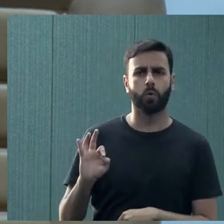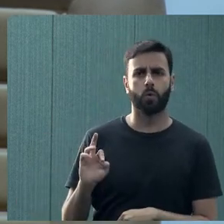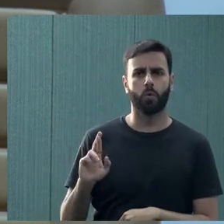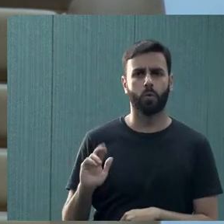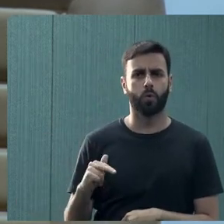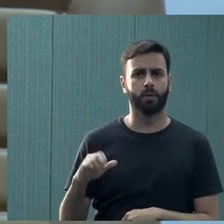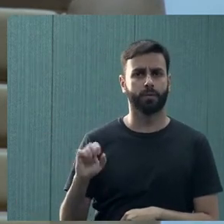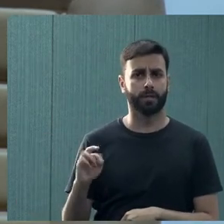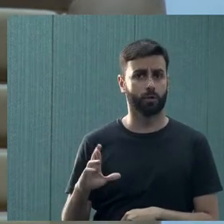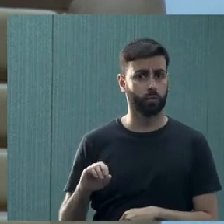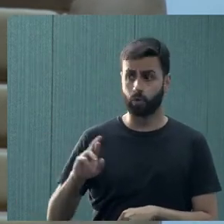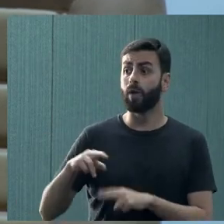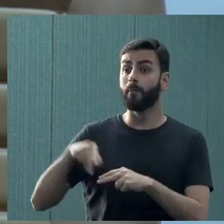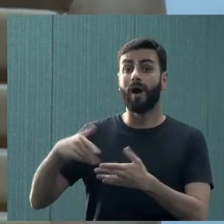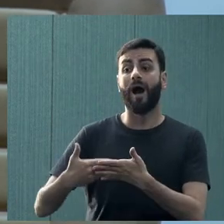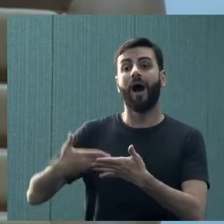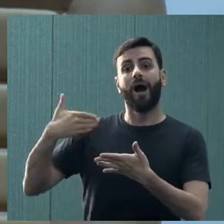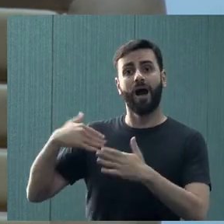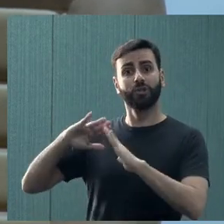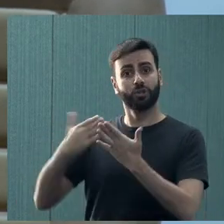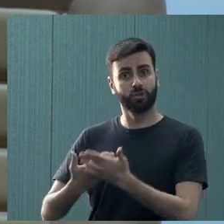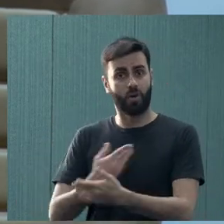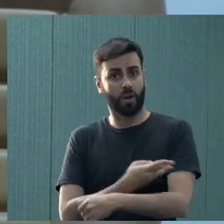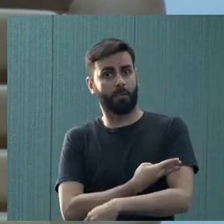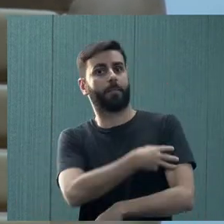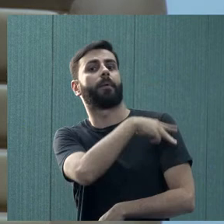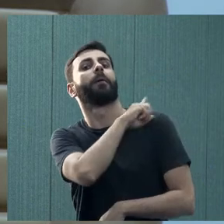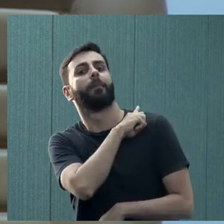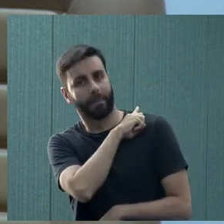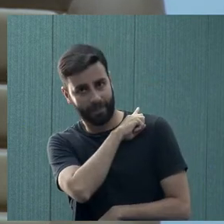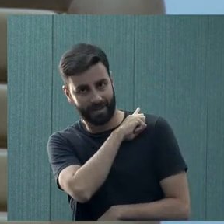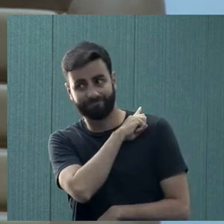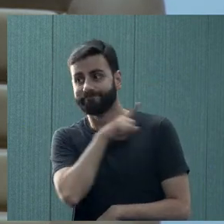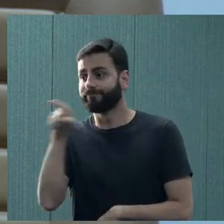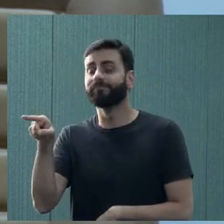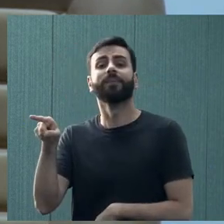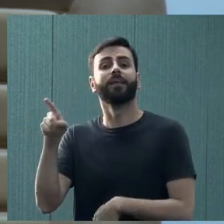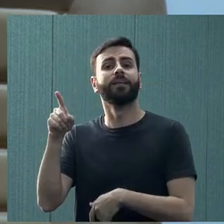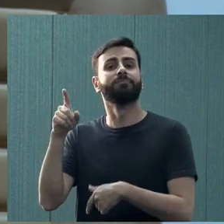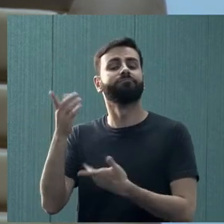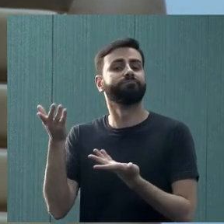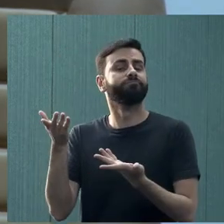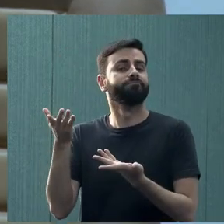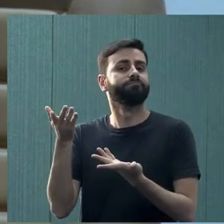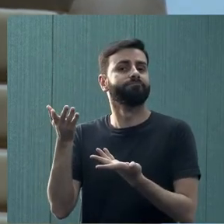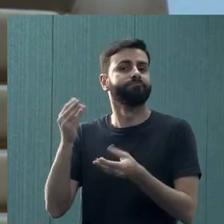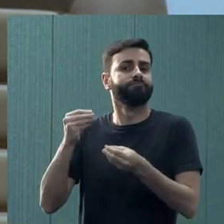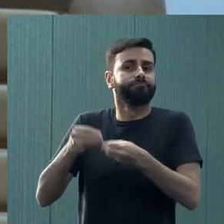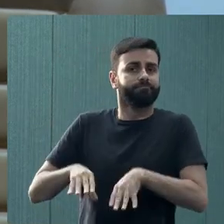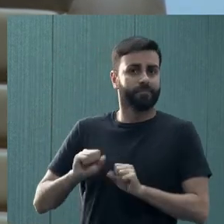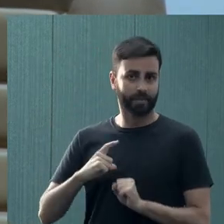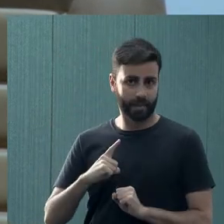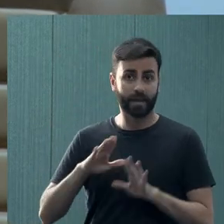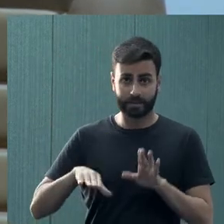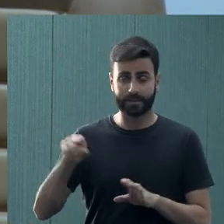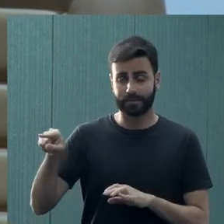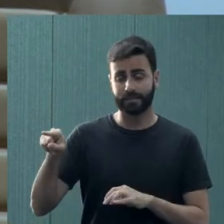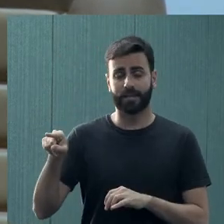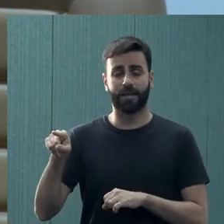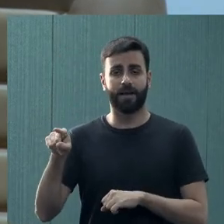defasagem educacional. Às vezes, uma defasagem... Esses dias nós atendemos um caso que era